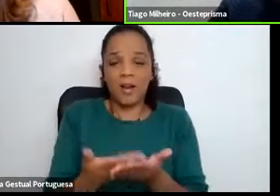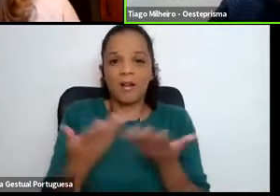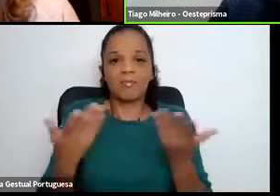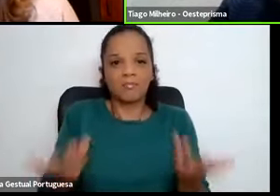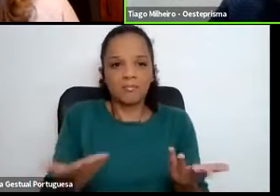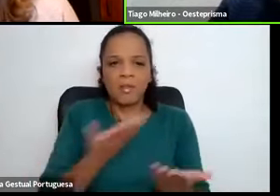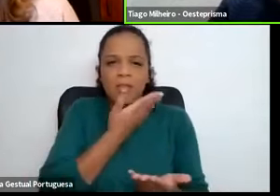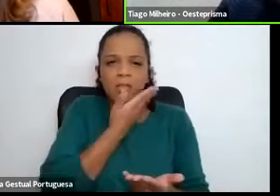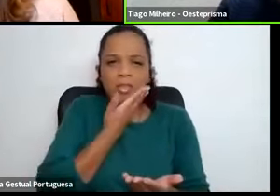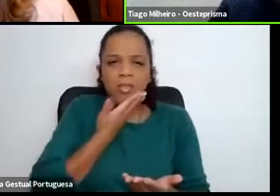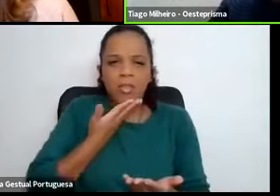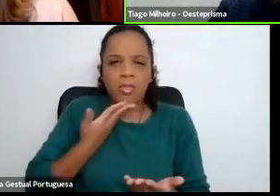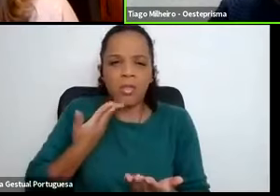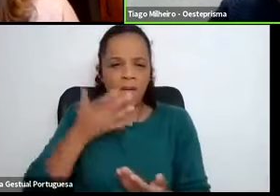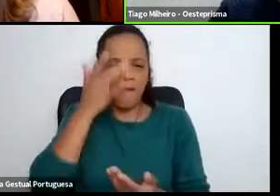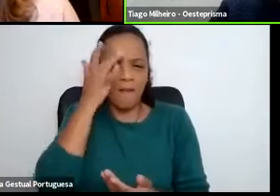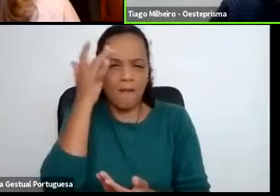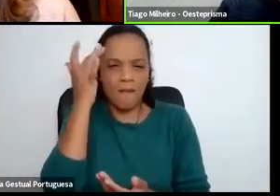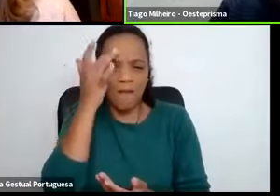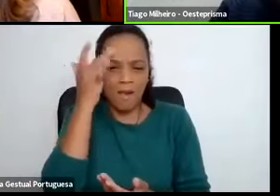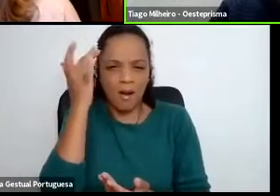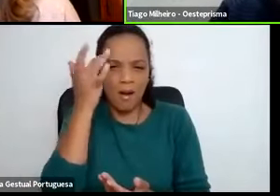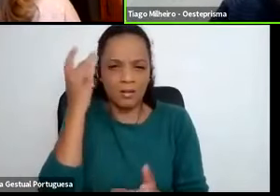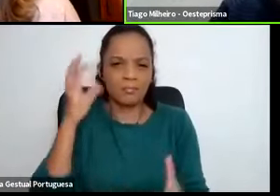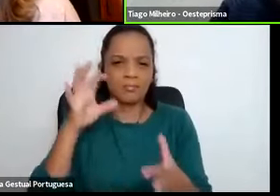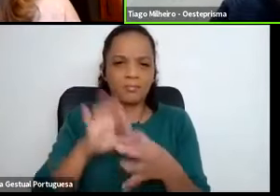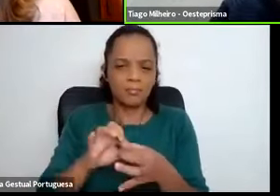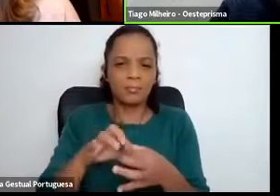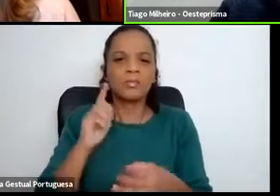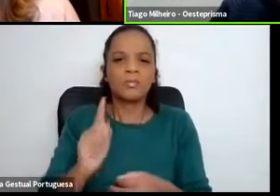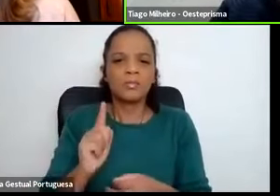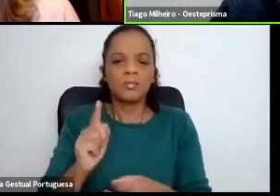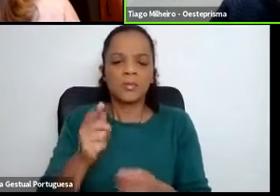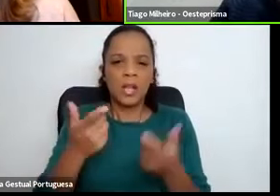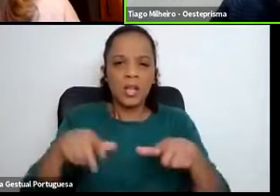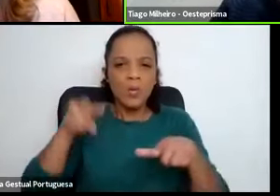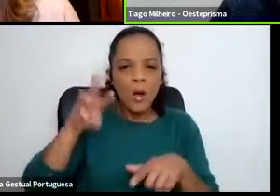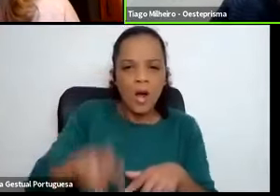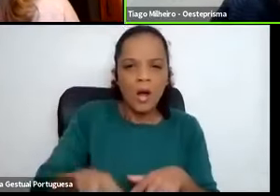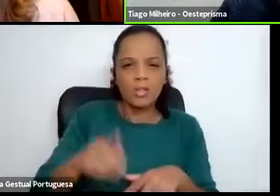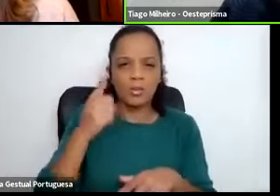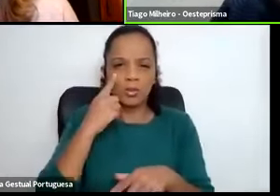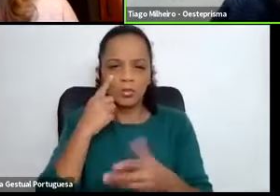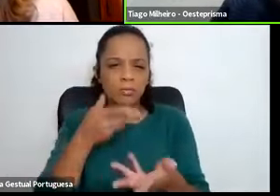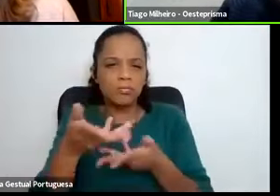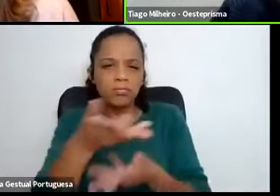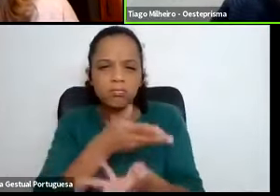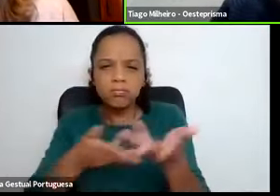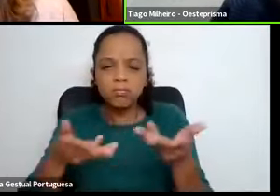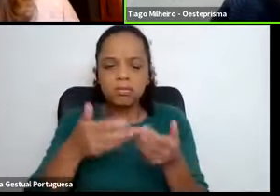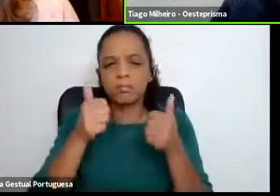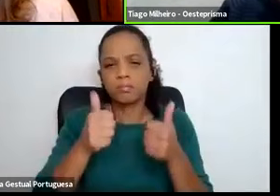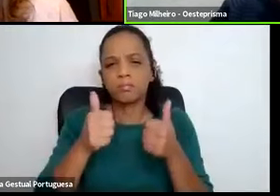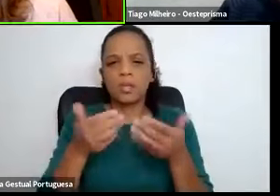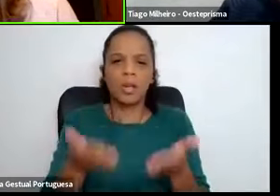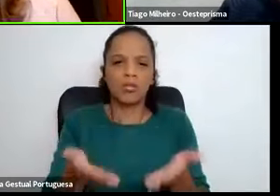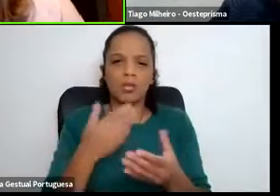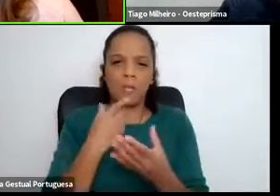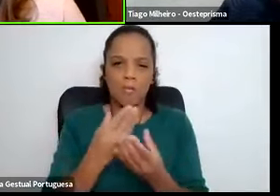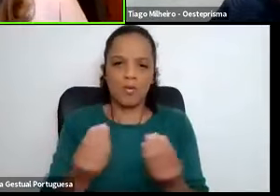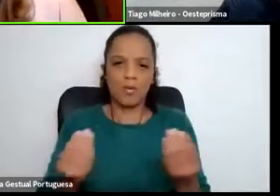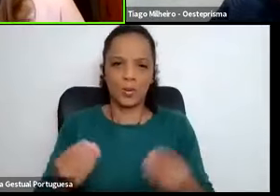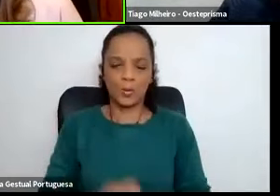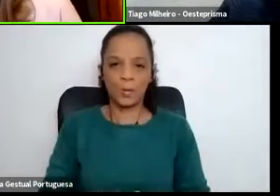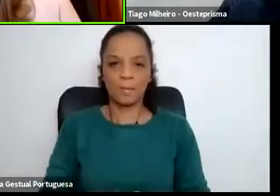fáceis em termos de conhecimento e em termos de linguagem, como é óbvio. E isso ajudou muito. Portanto,